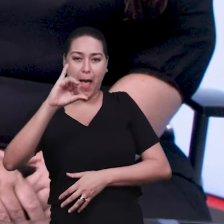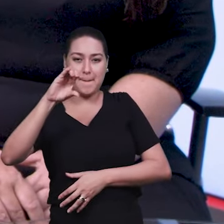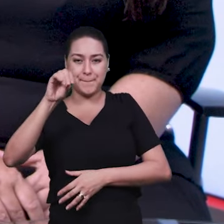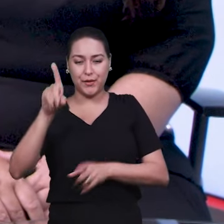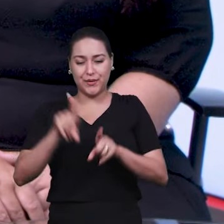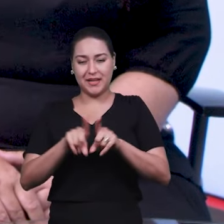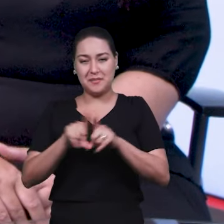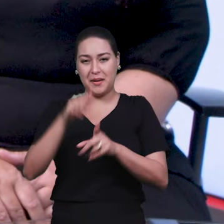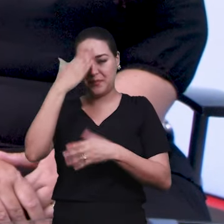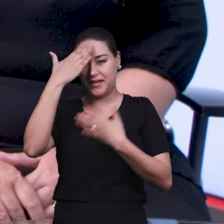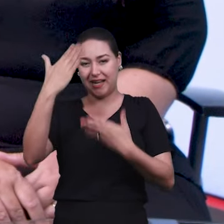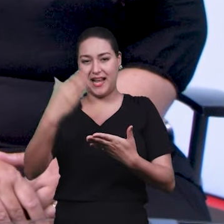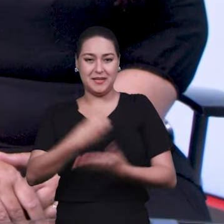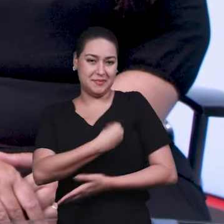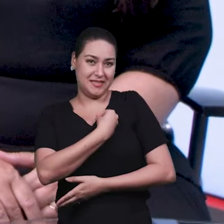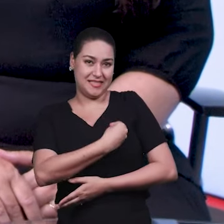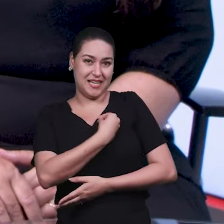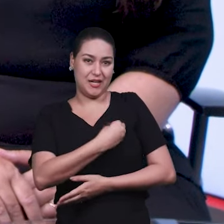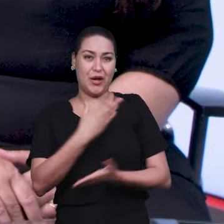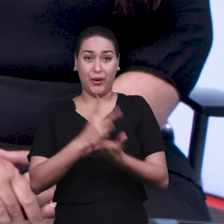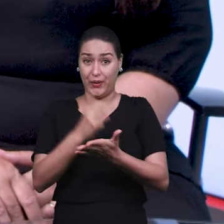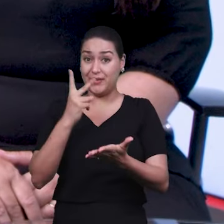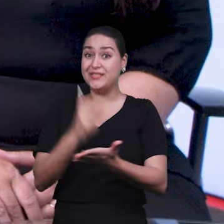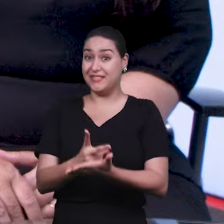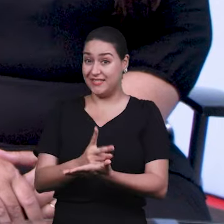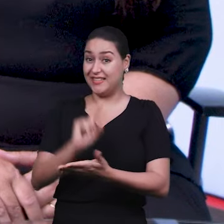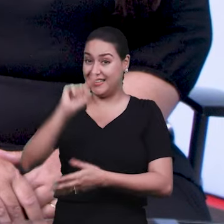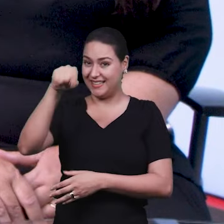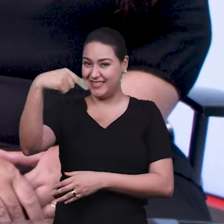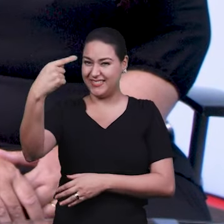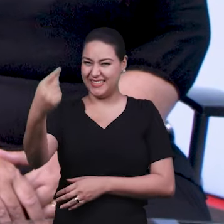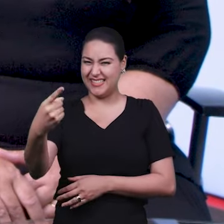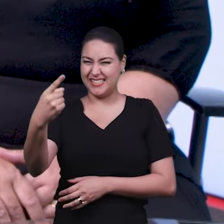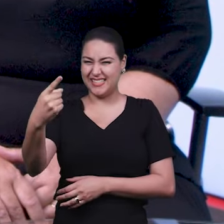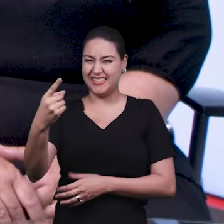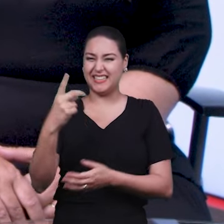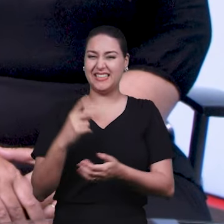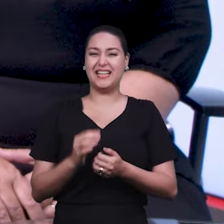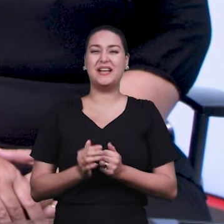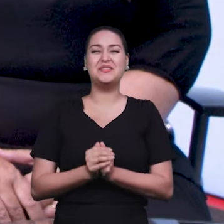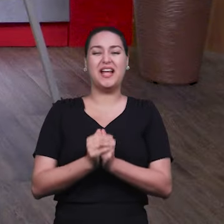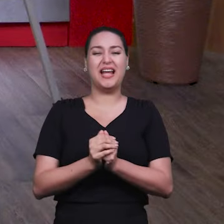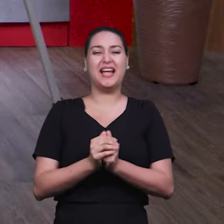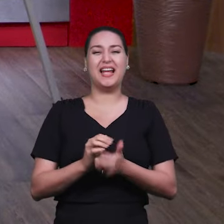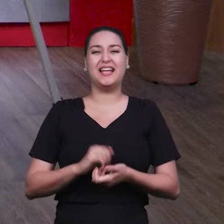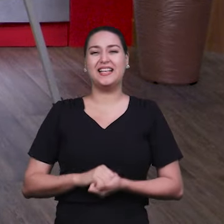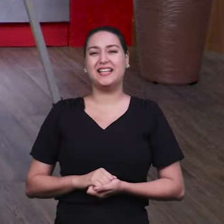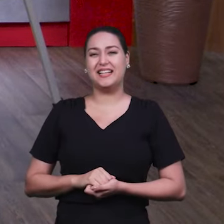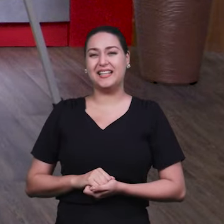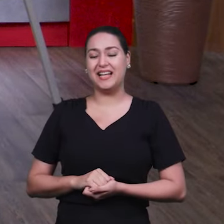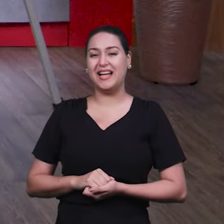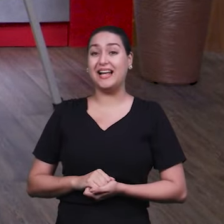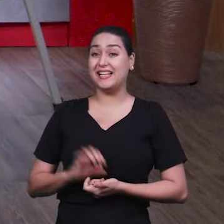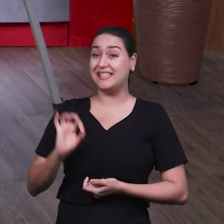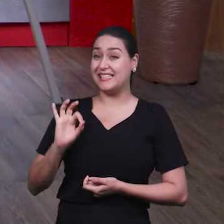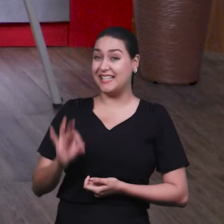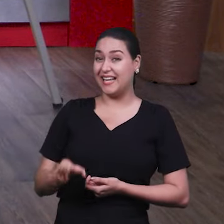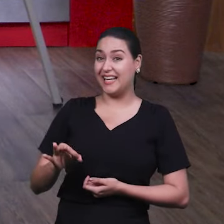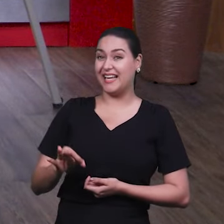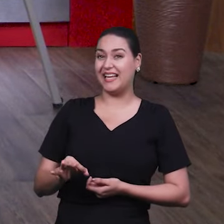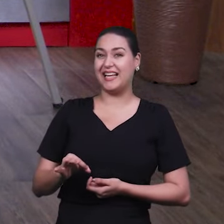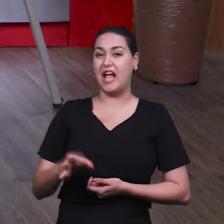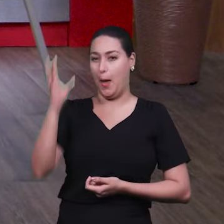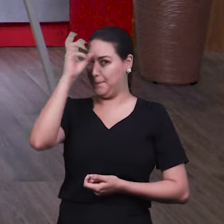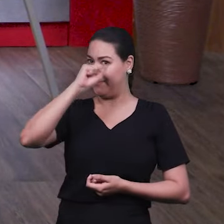presença, e vamos continuar no próximo episódio, né, dando seguimento, tá bom? É isso, pessoal, então,